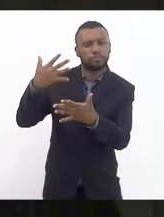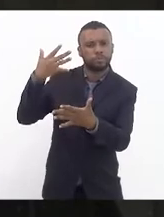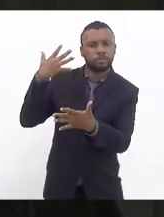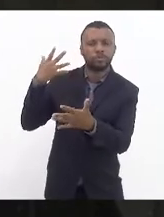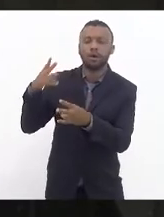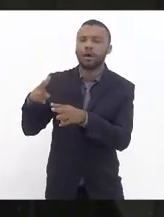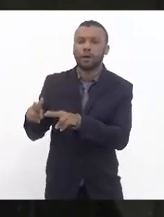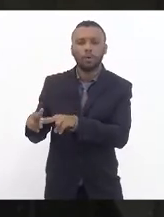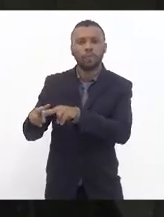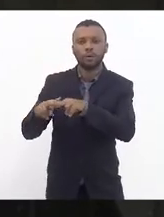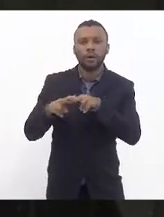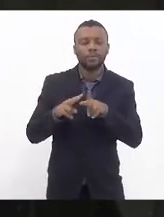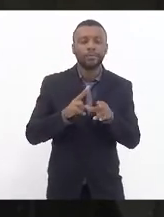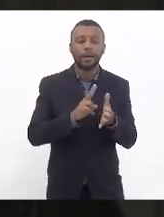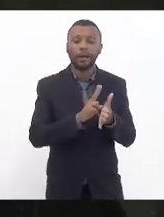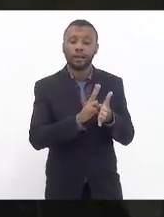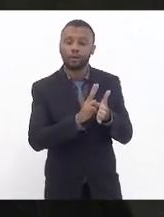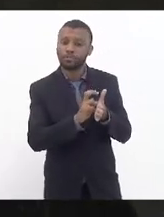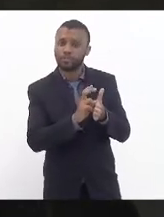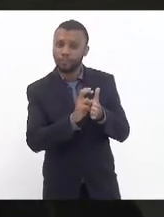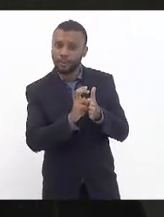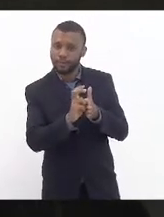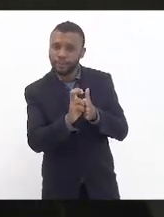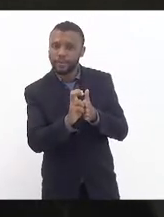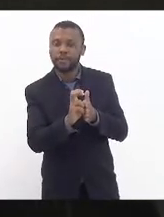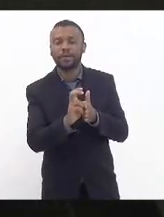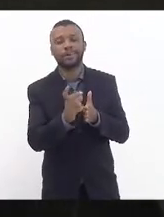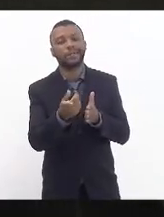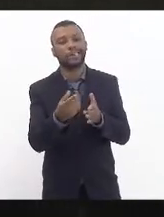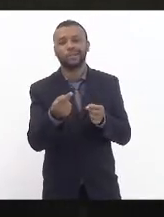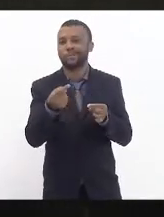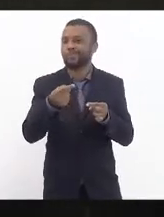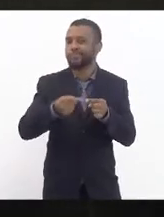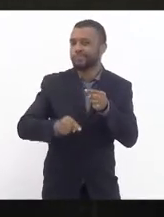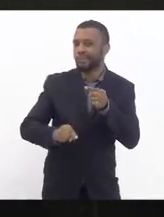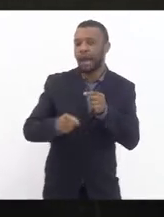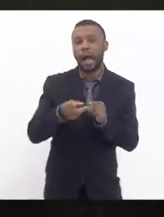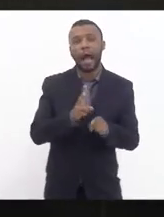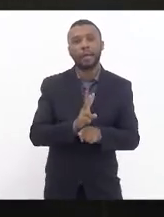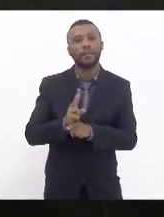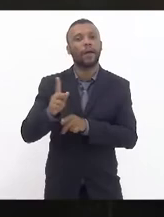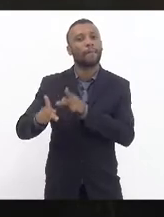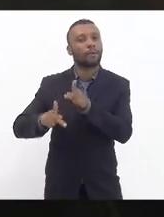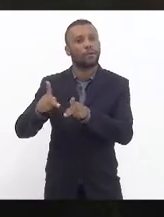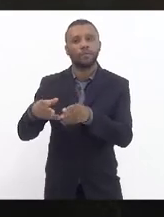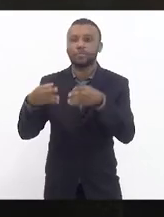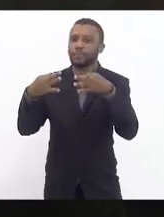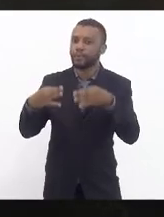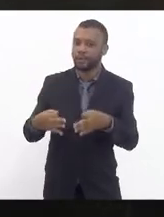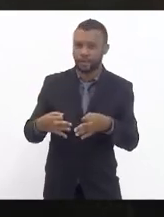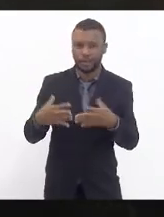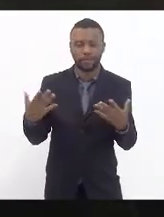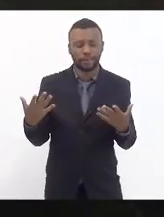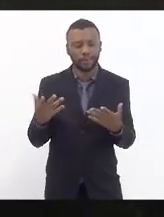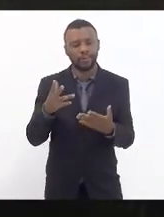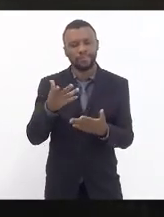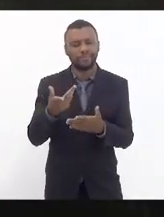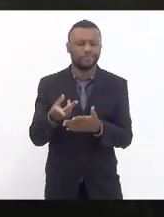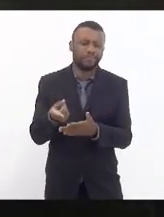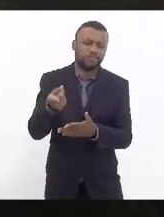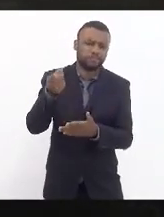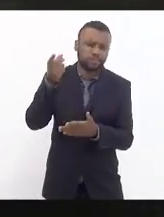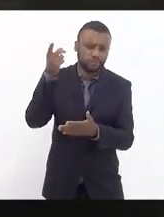função da supervia e vim atendendo a população de forma correta e satisfatuada. Já vim de bastante tempo.